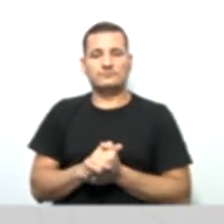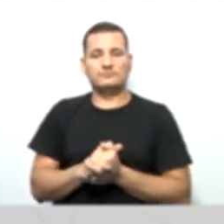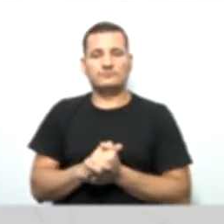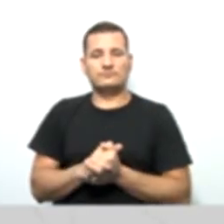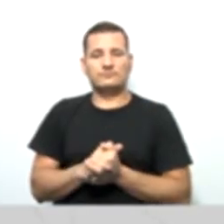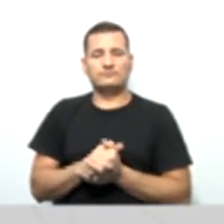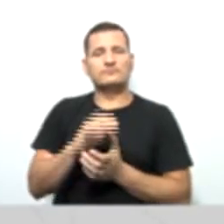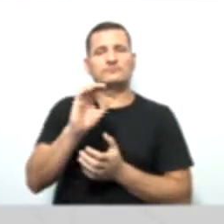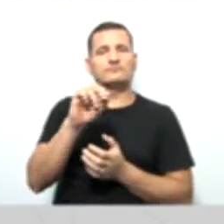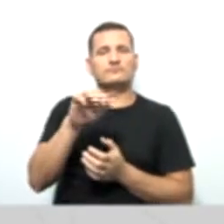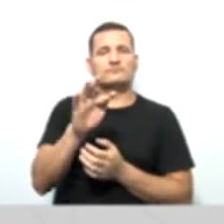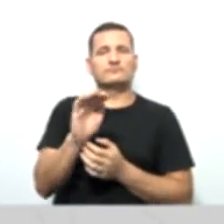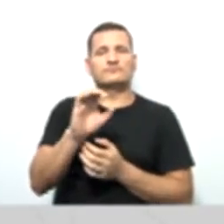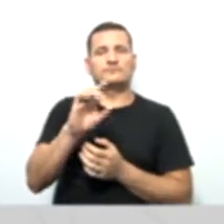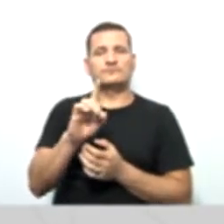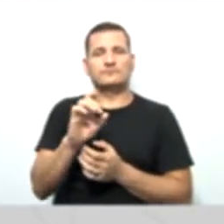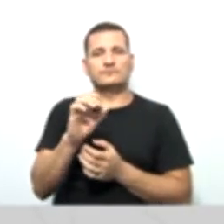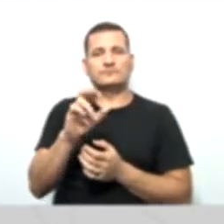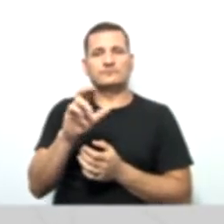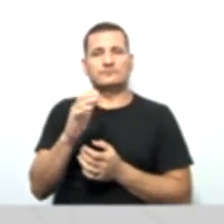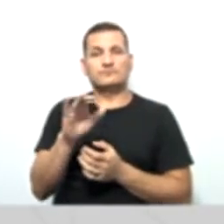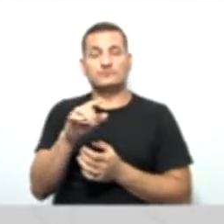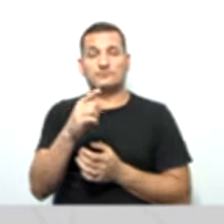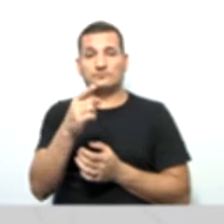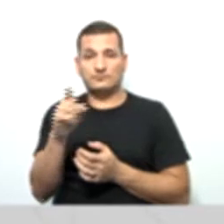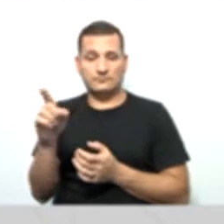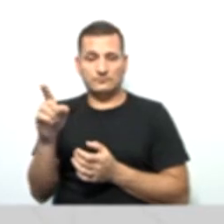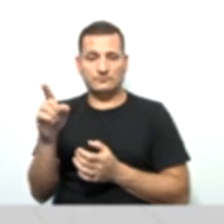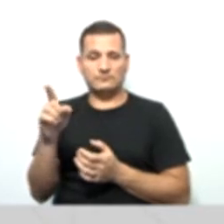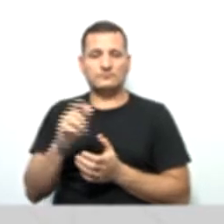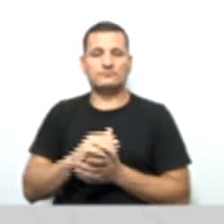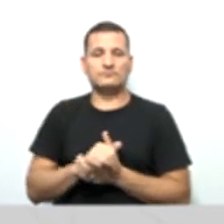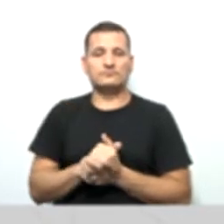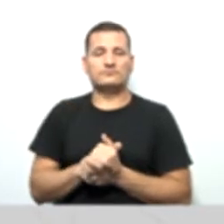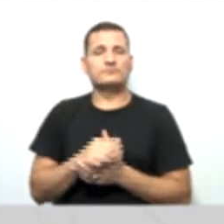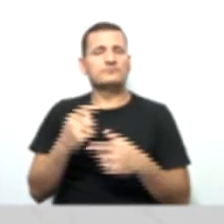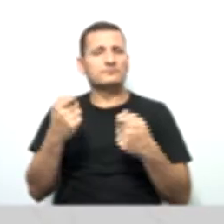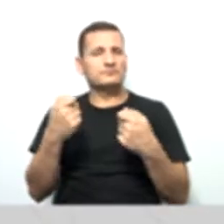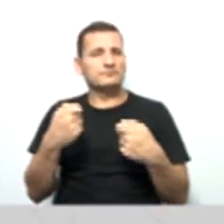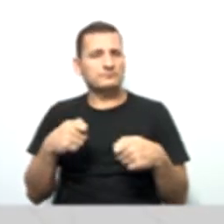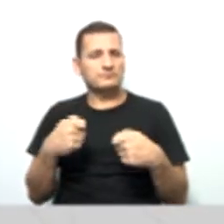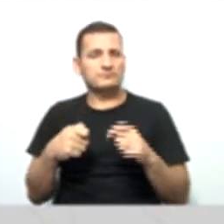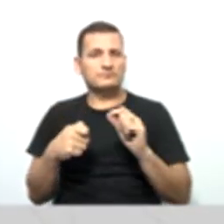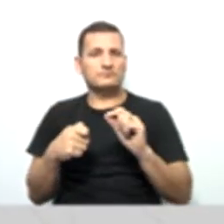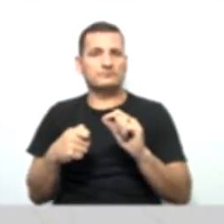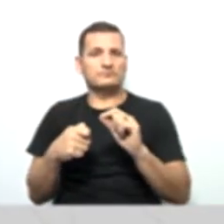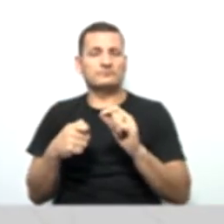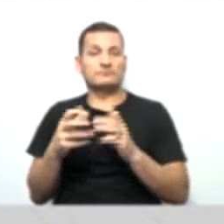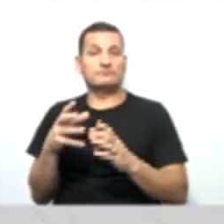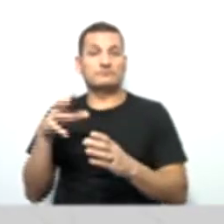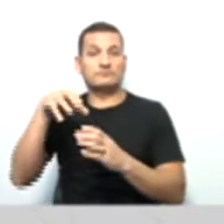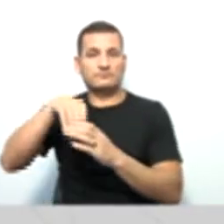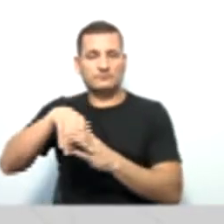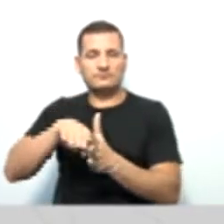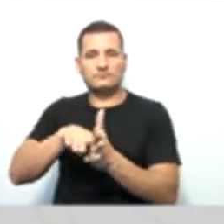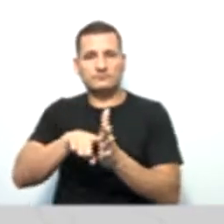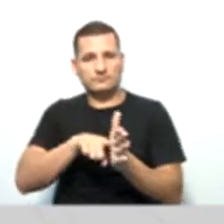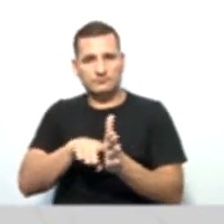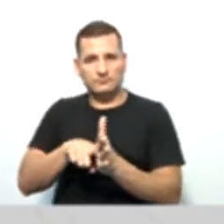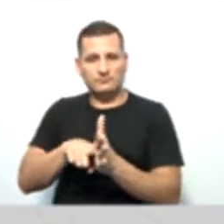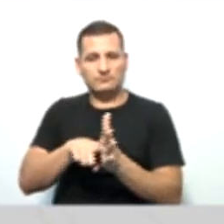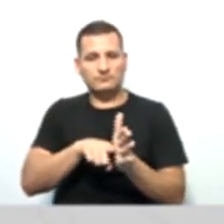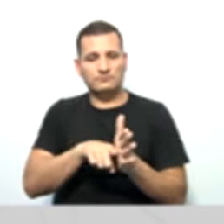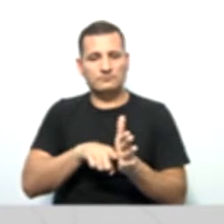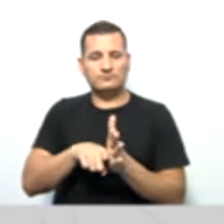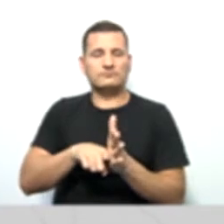confederações cooperativas centrais terão de implementar a auditoria cooperativa, né? Então